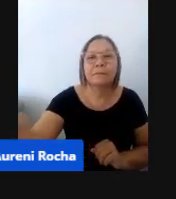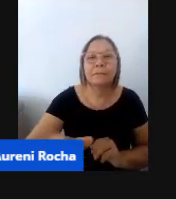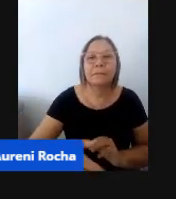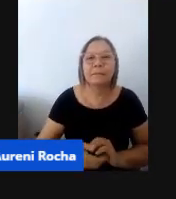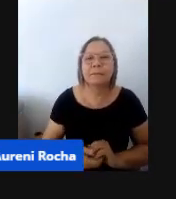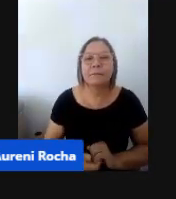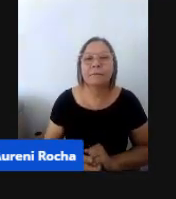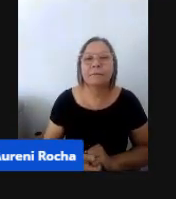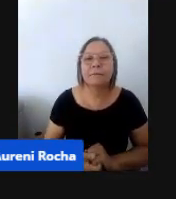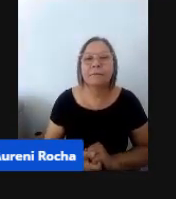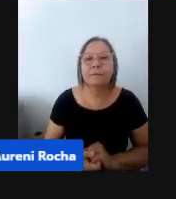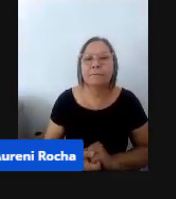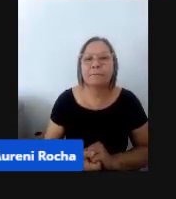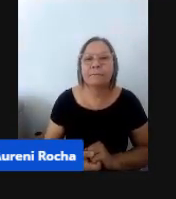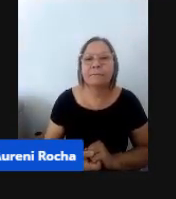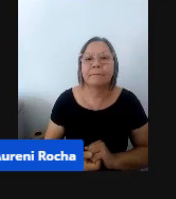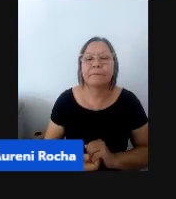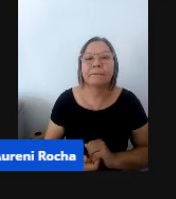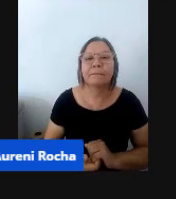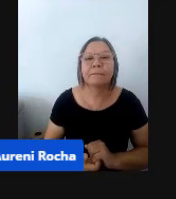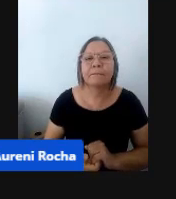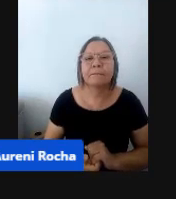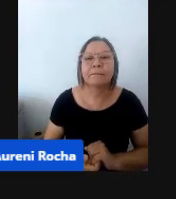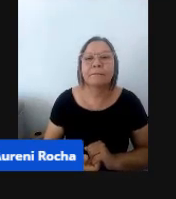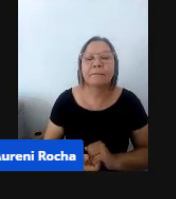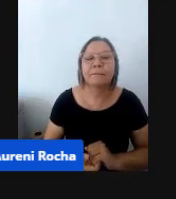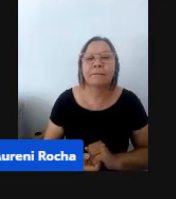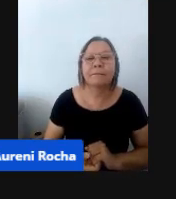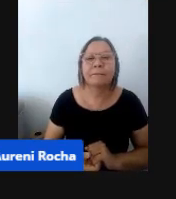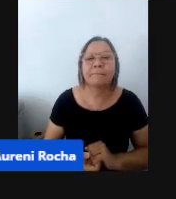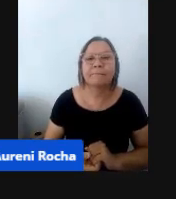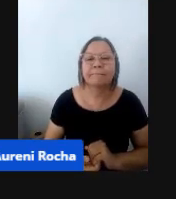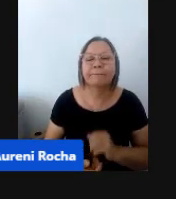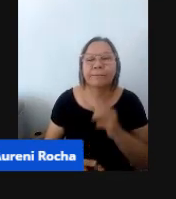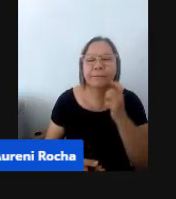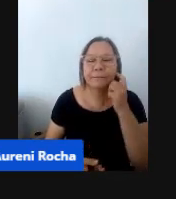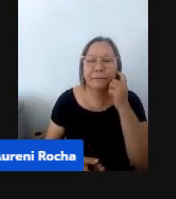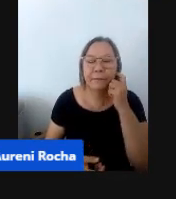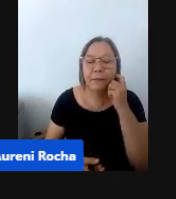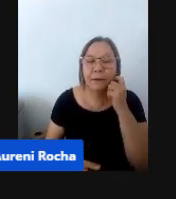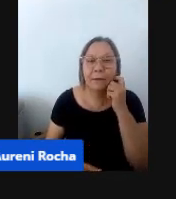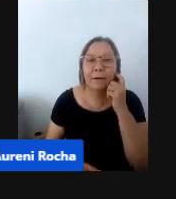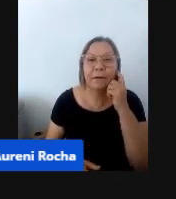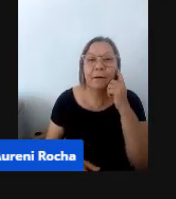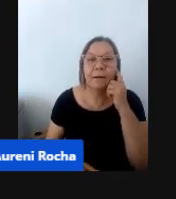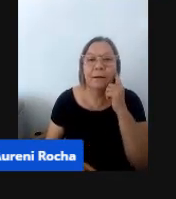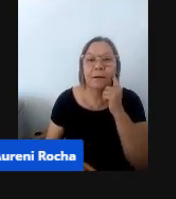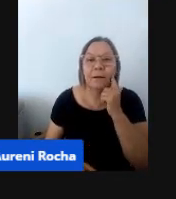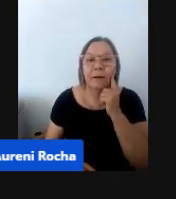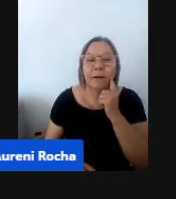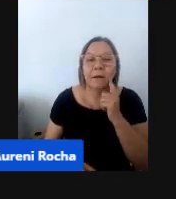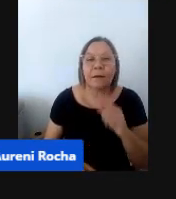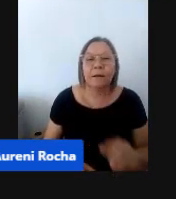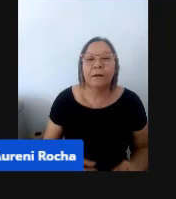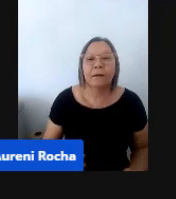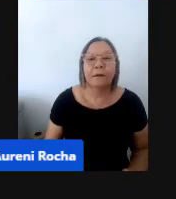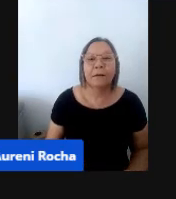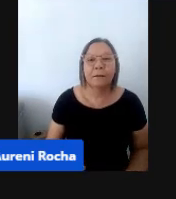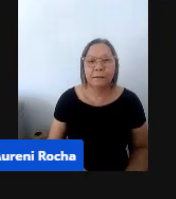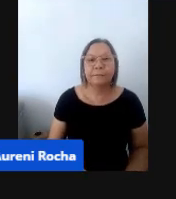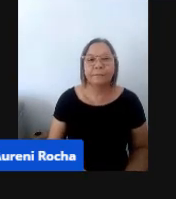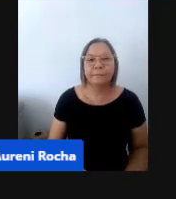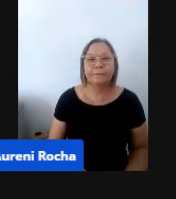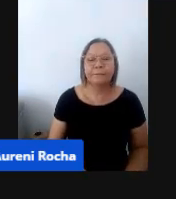A integração entre eles. Então, a interação entre esses campos, quando a gente planeja o nosso